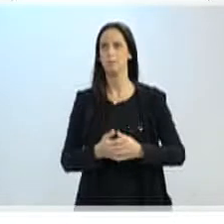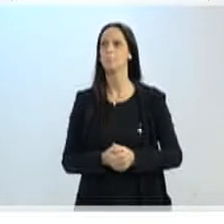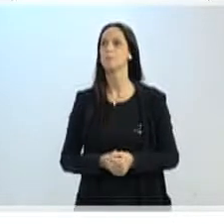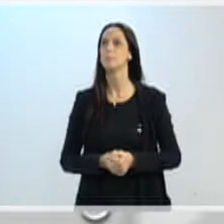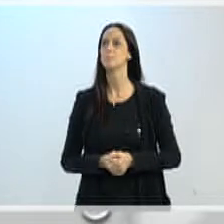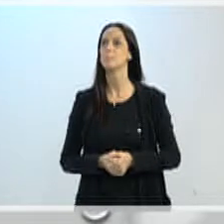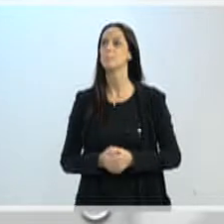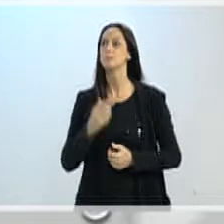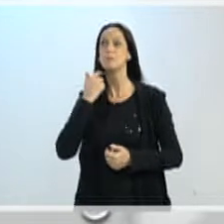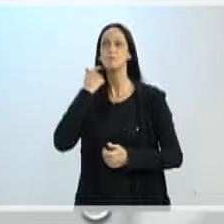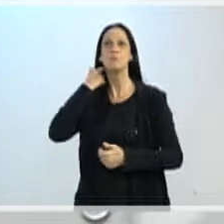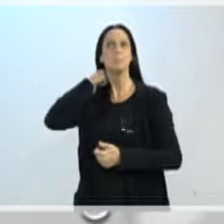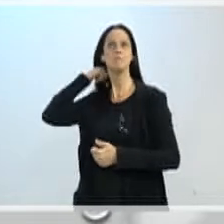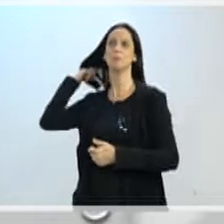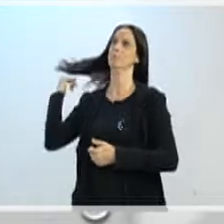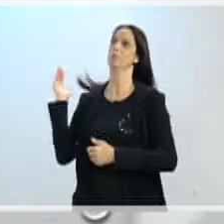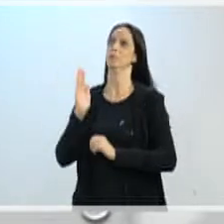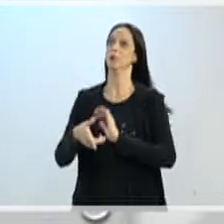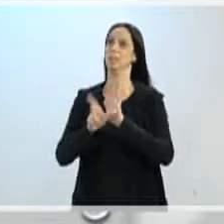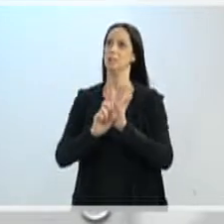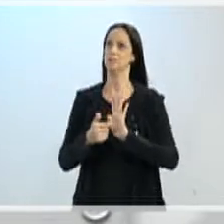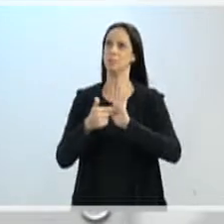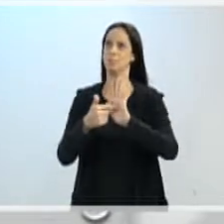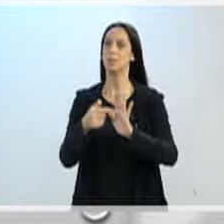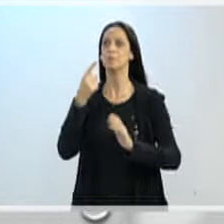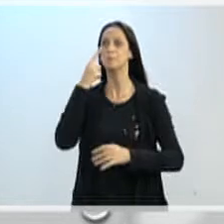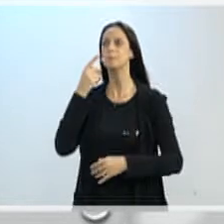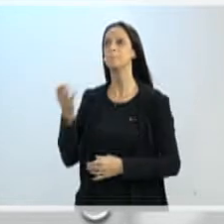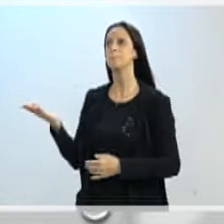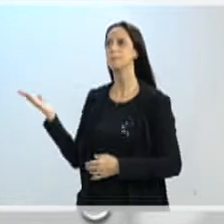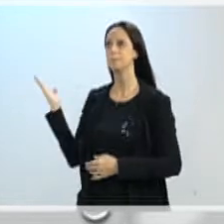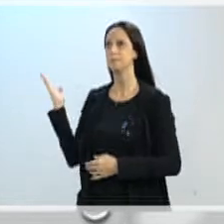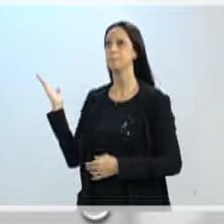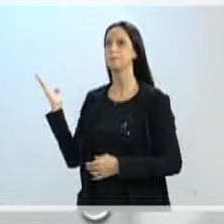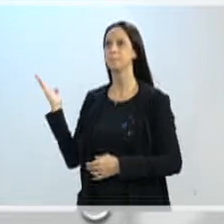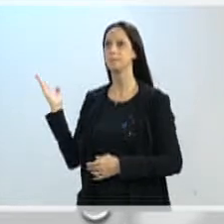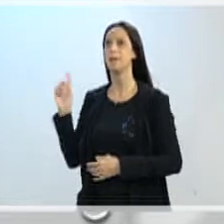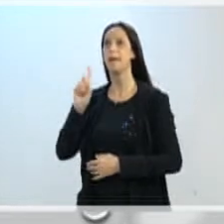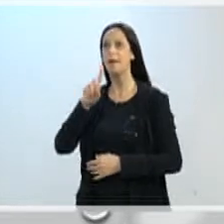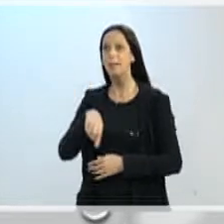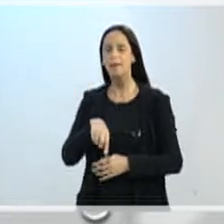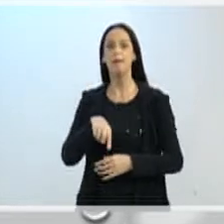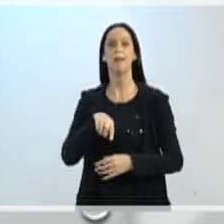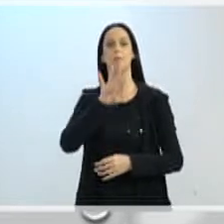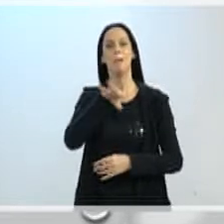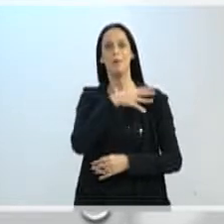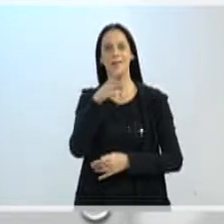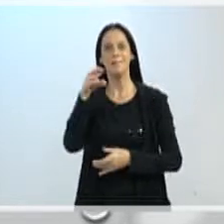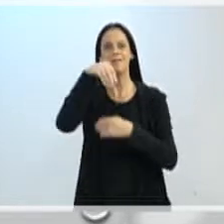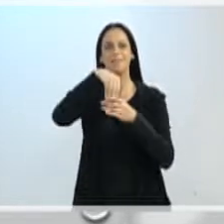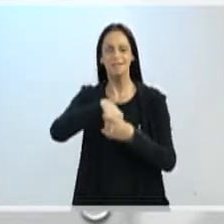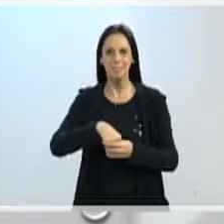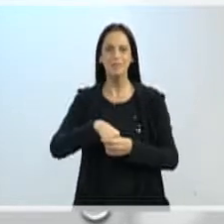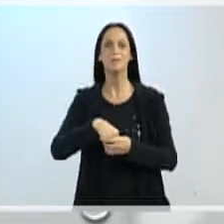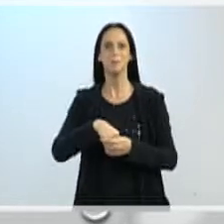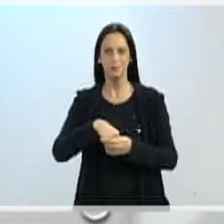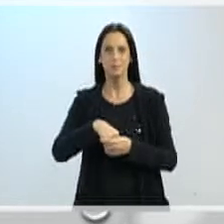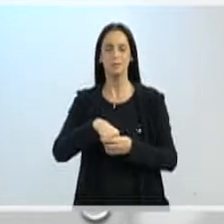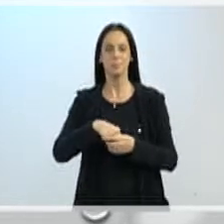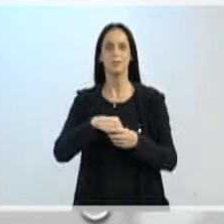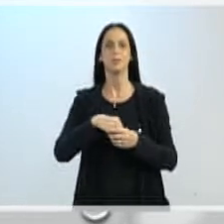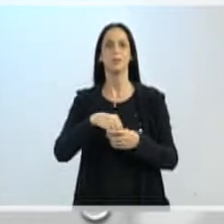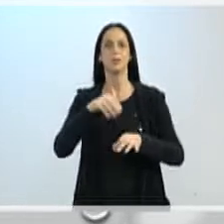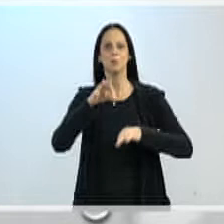Esse aqui eu já havia mostrado, isso aqui é apenas a reprodução de um dos quadros que está dentro do parecer.